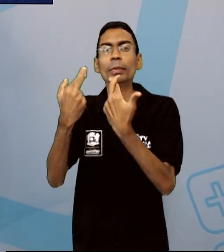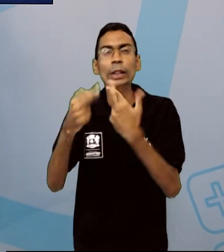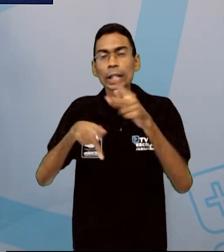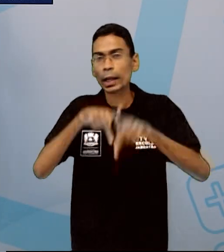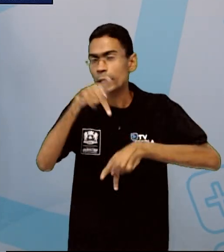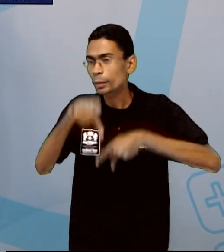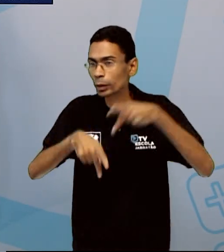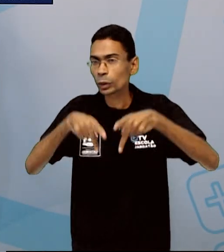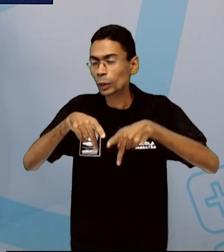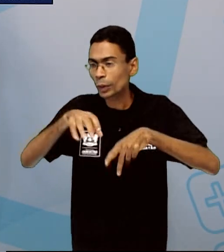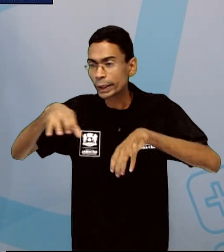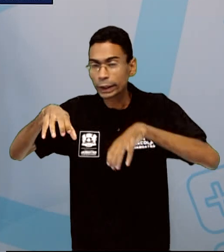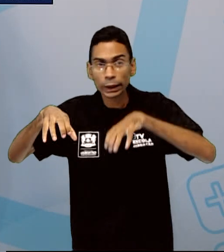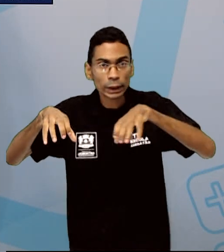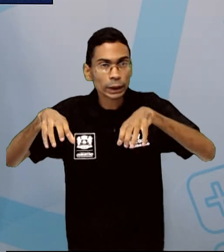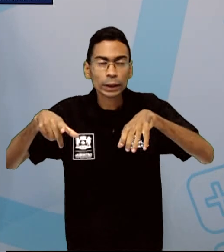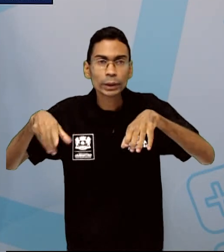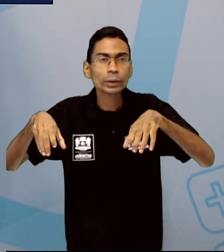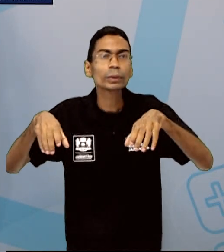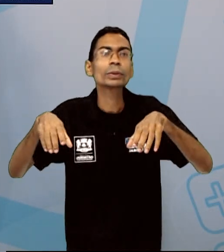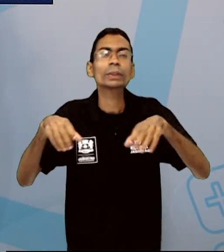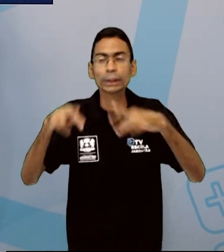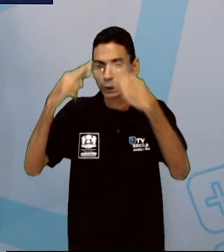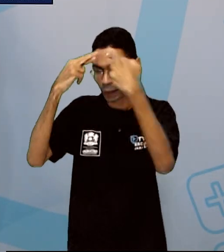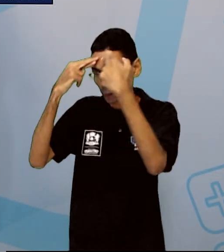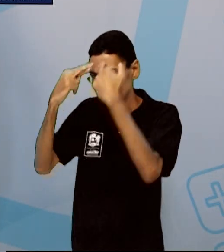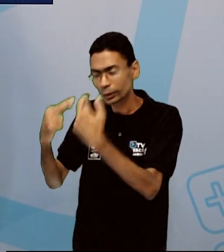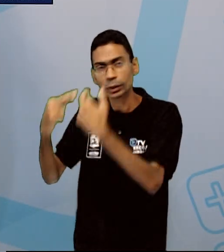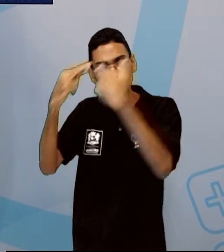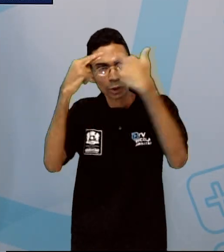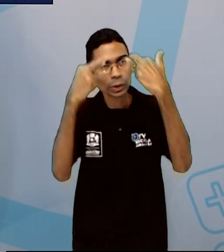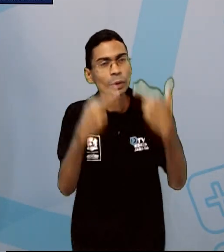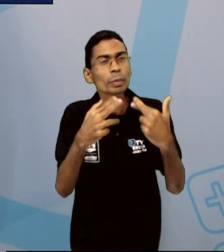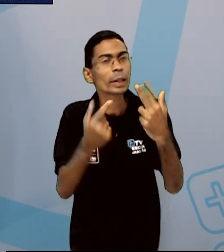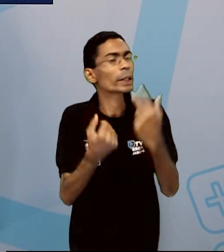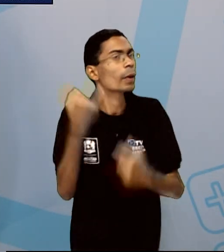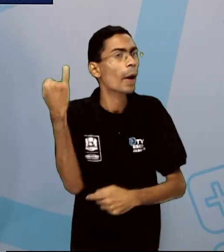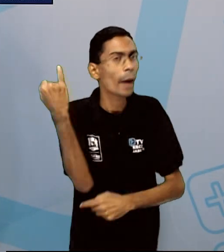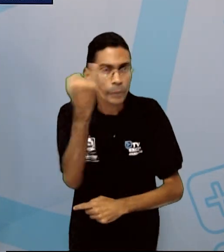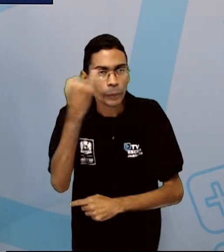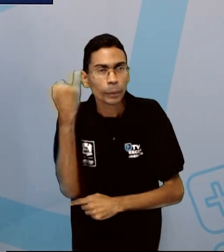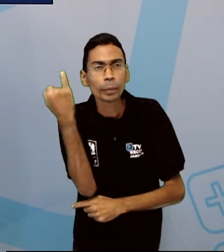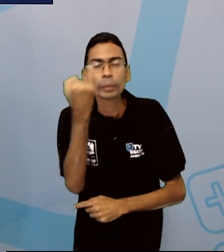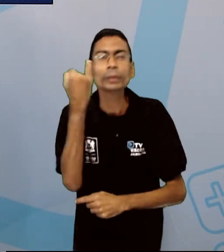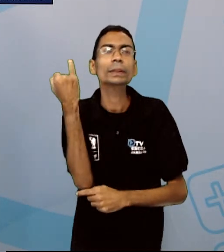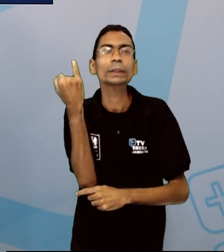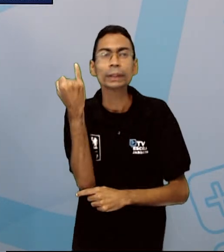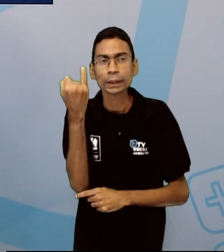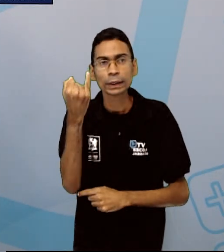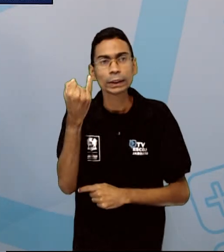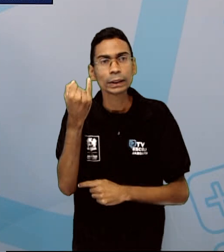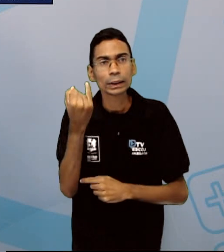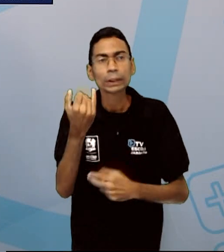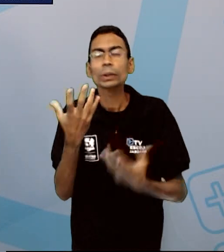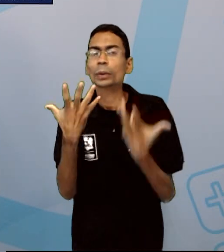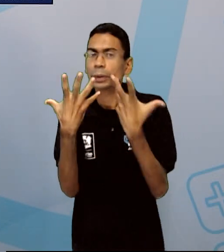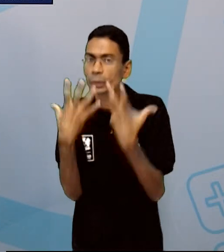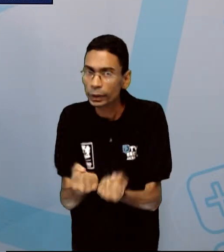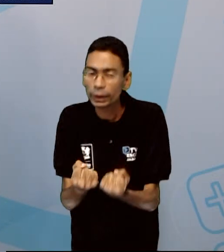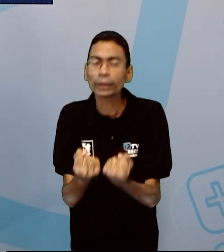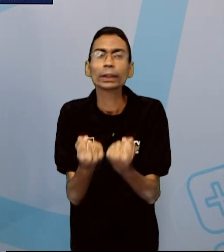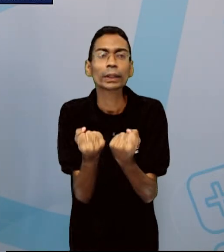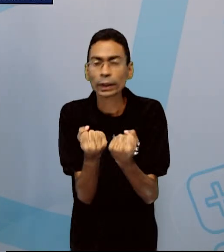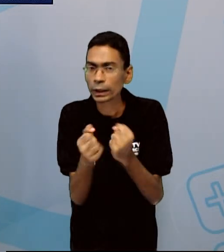social, uma vez que o respeito é fundamental como forma de permitir e aceitar o